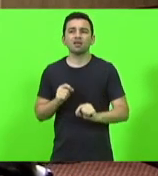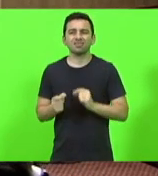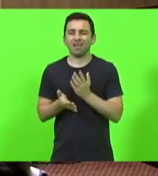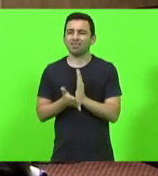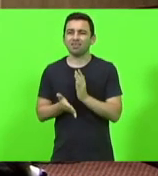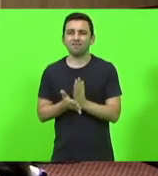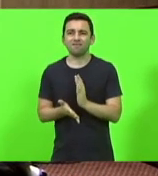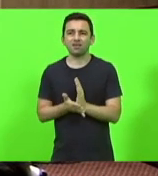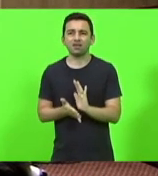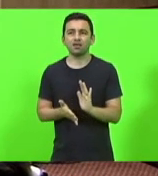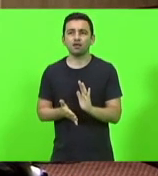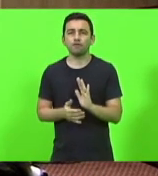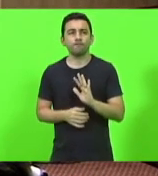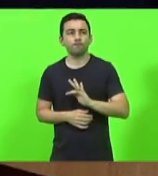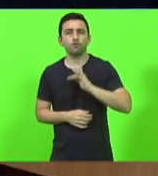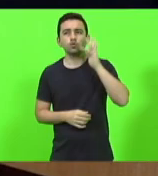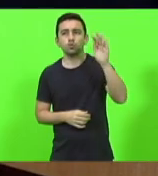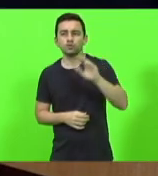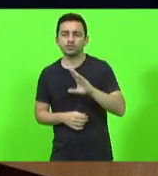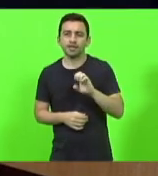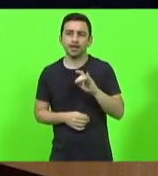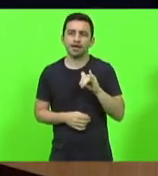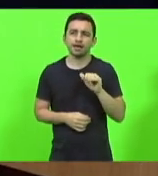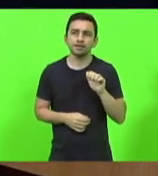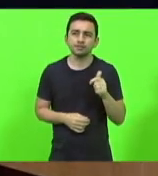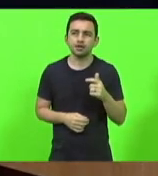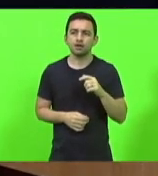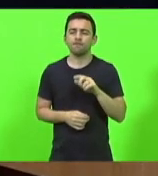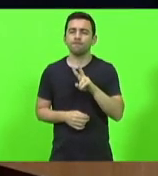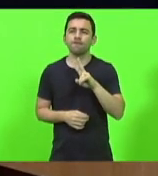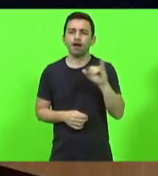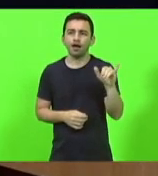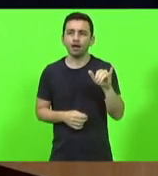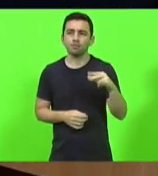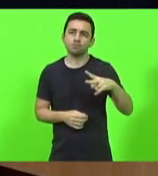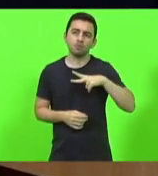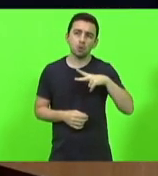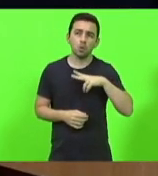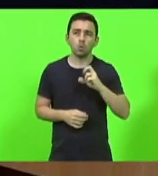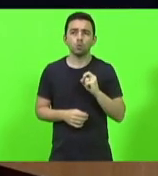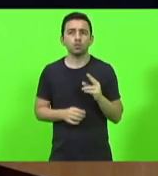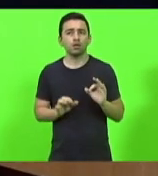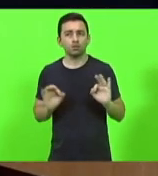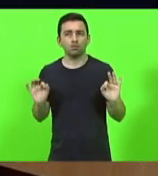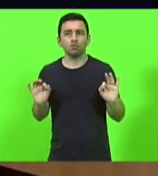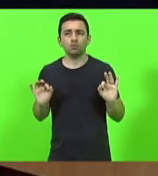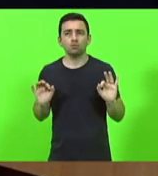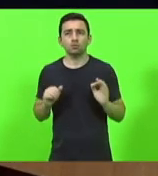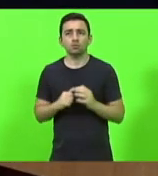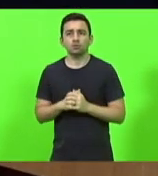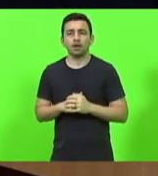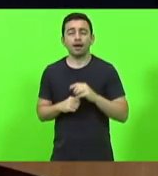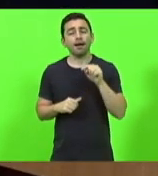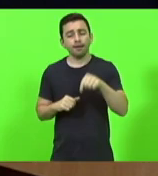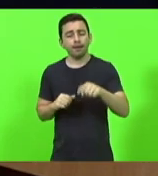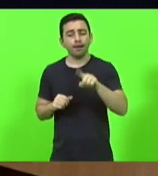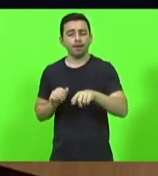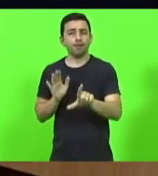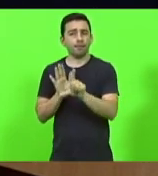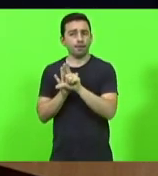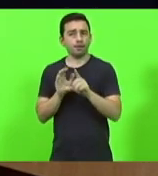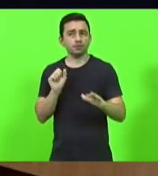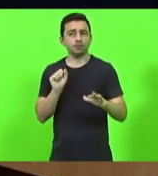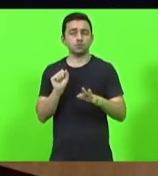o futuro do SEASA, se ele vai ser privatizado ou não. Nós estamos trabalhando aqui uma lei que vai dar segurança